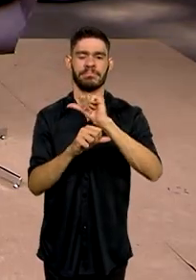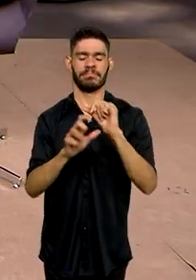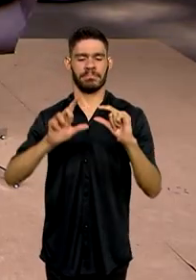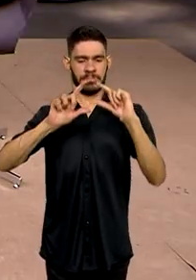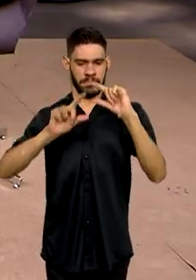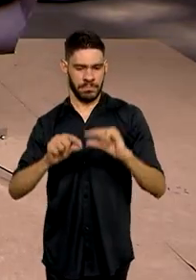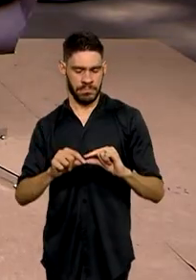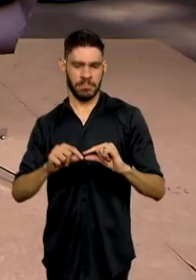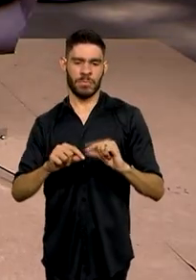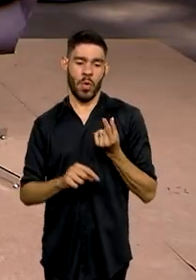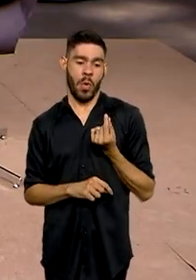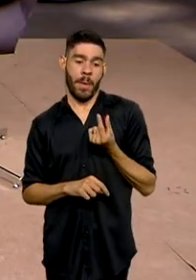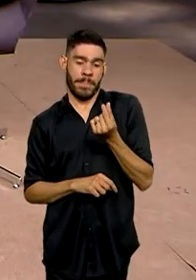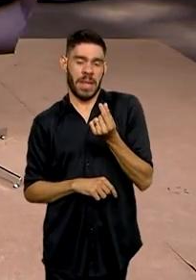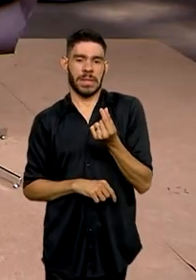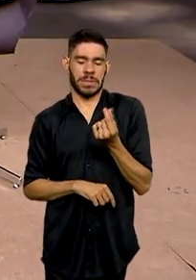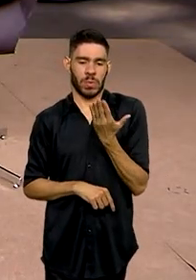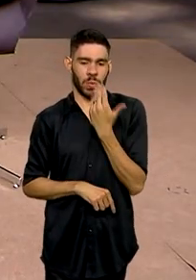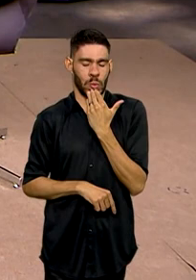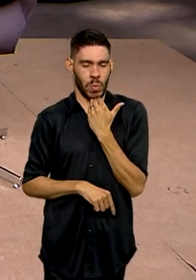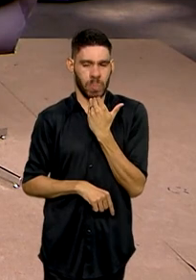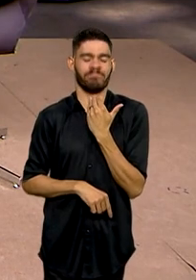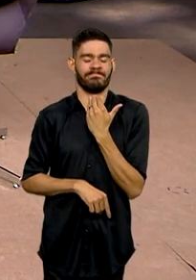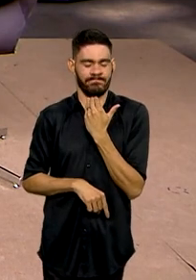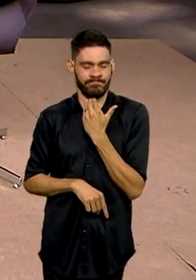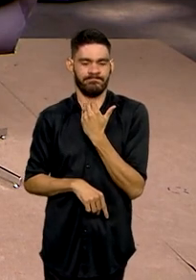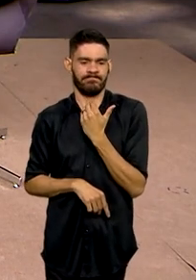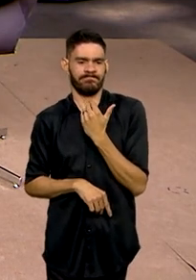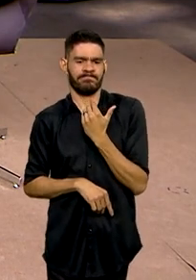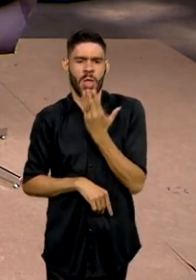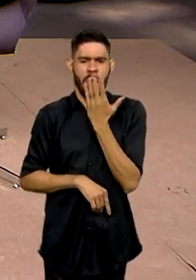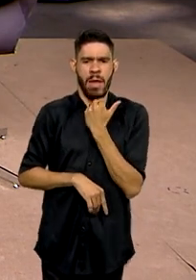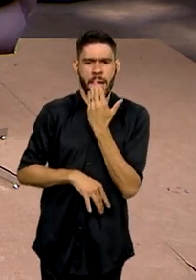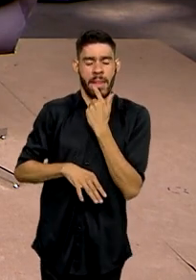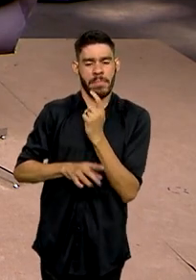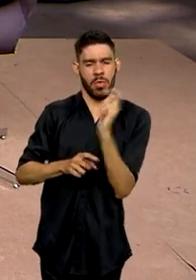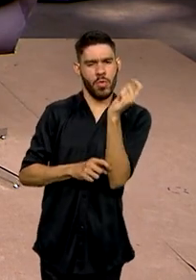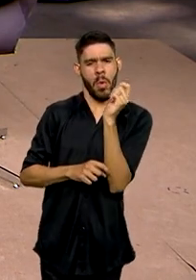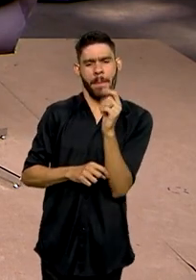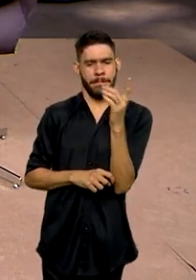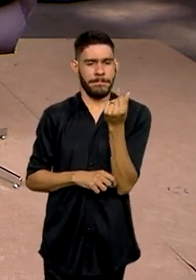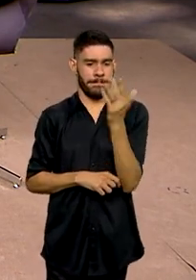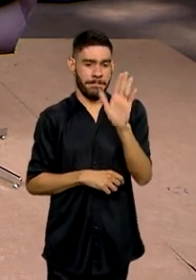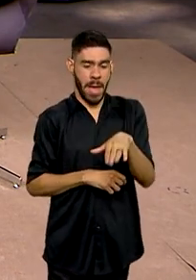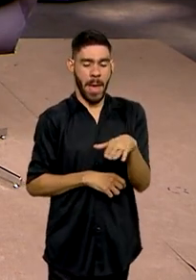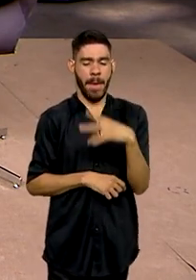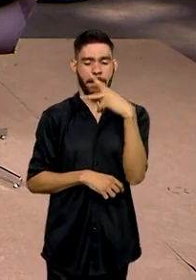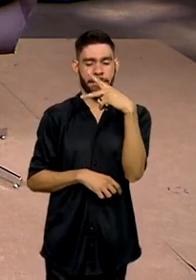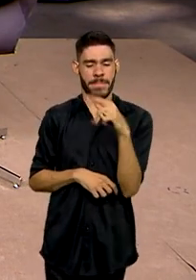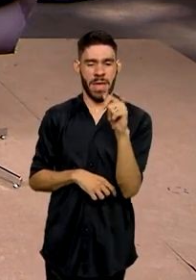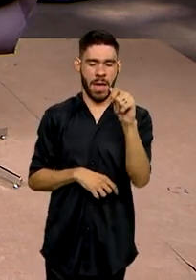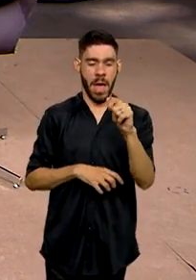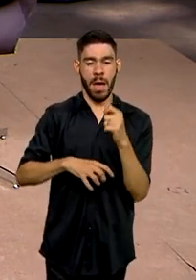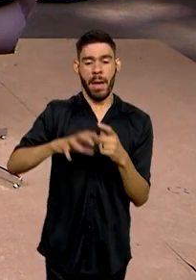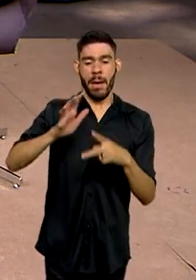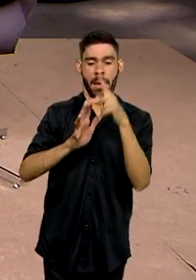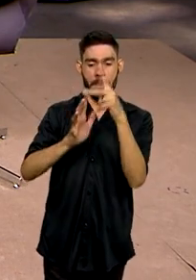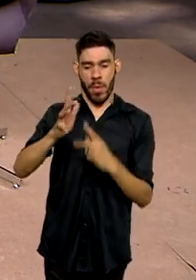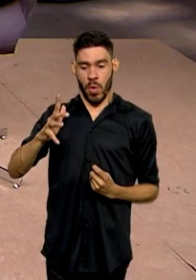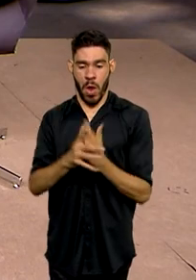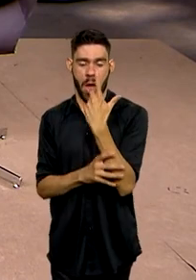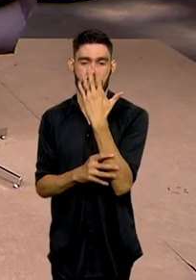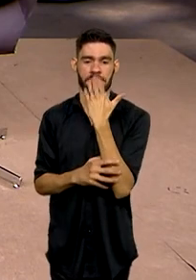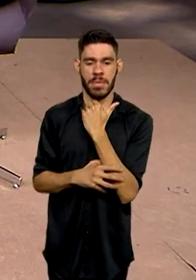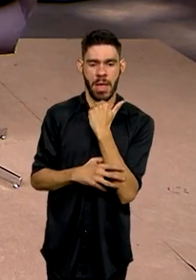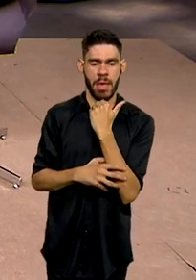reduzindo o preço de alimentos. Chega a alimento mais acessível. O PA, o Programa de Aquisição de Alimentos,